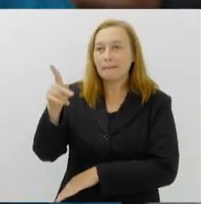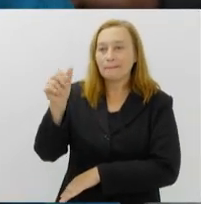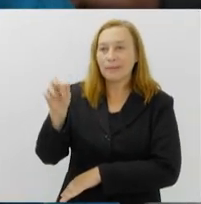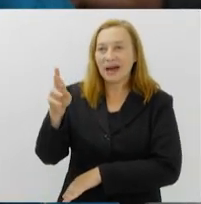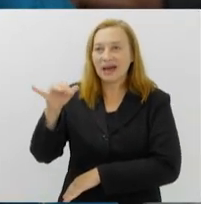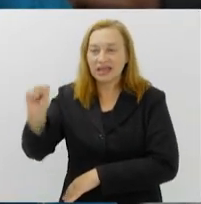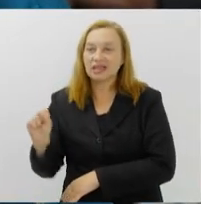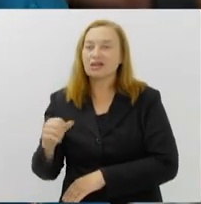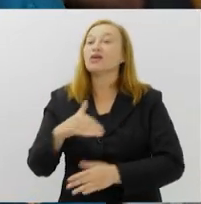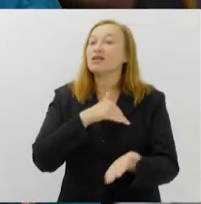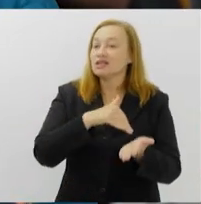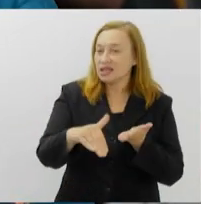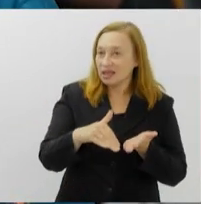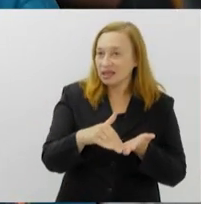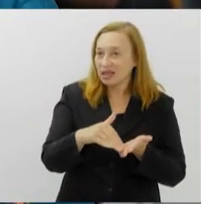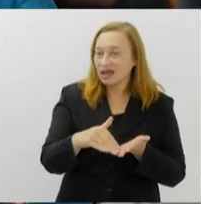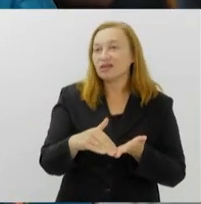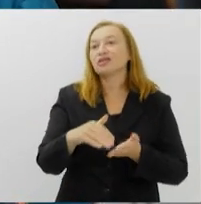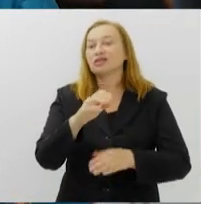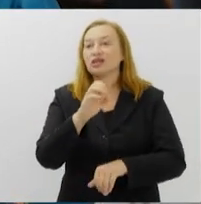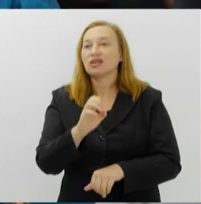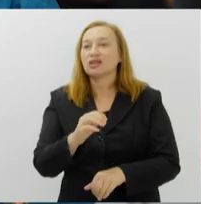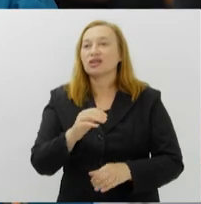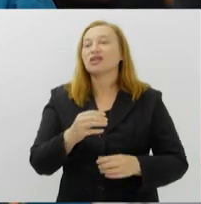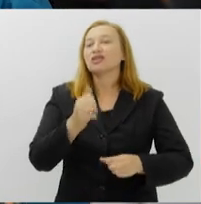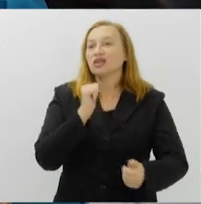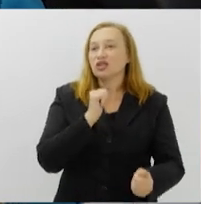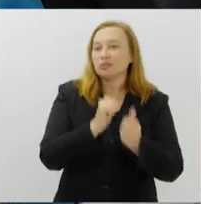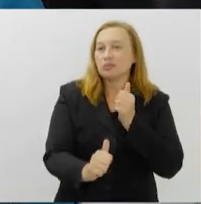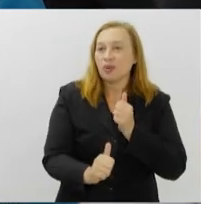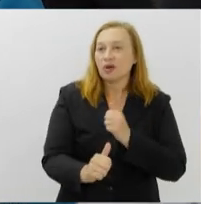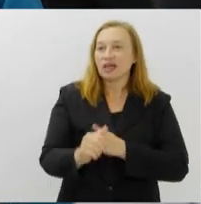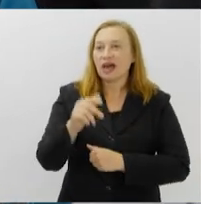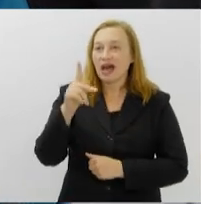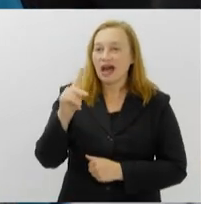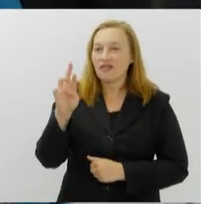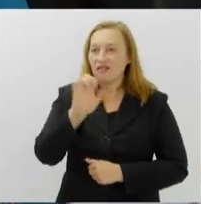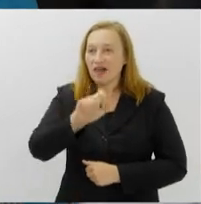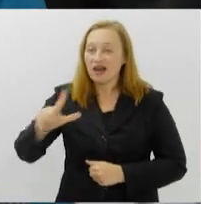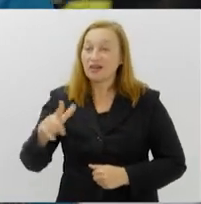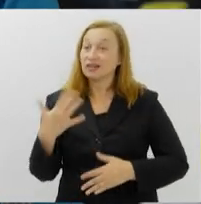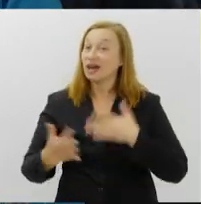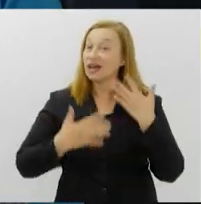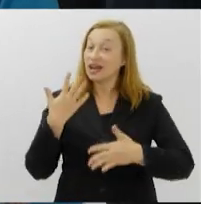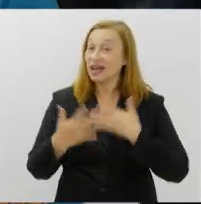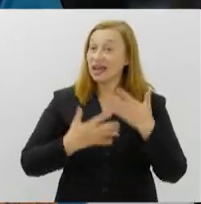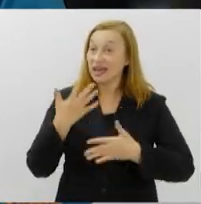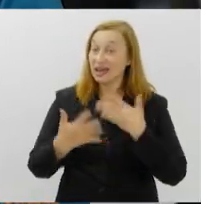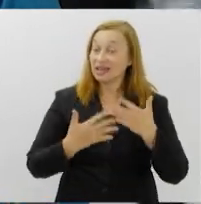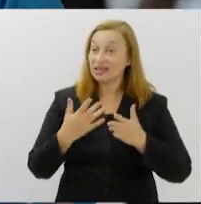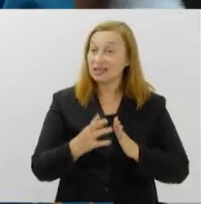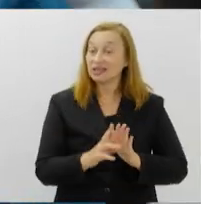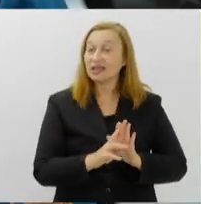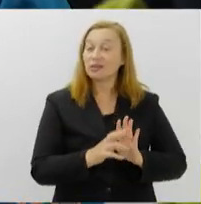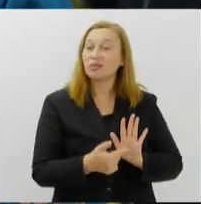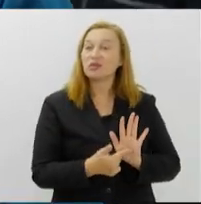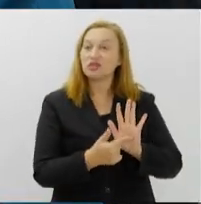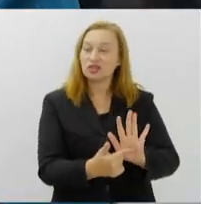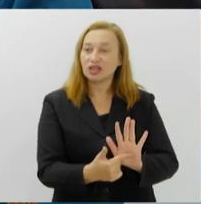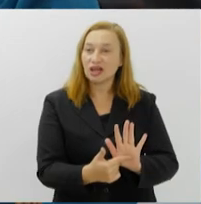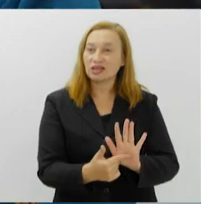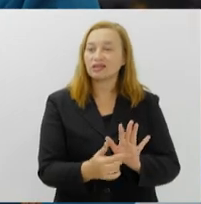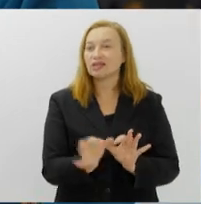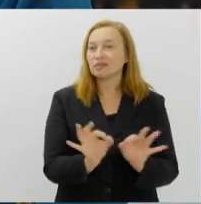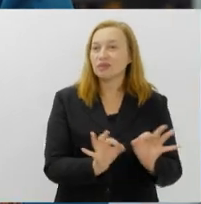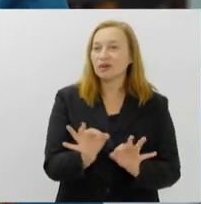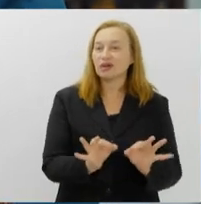Esporte, Lazer, Rafael Pisciani, está otimista com uma nova leva de atletas a serem revelados nesse programa. O